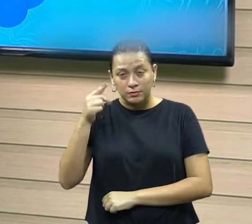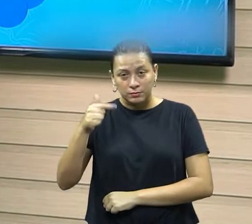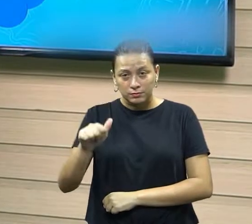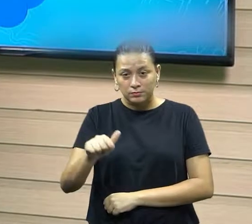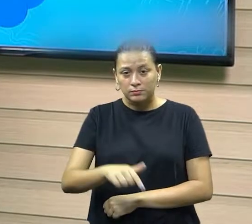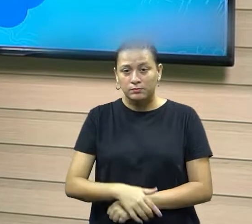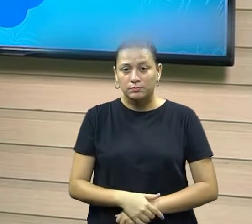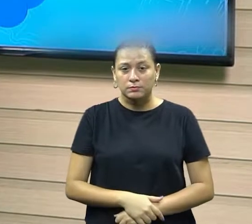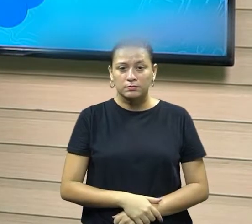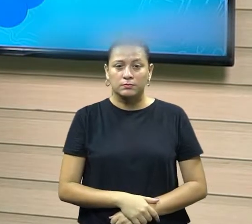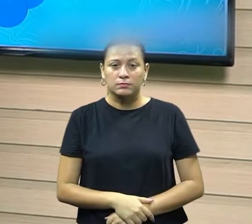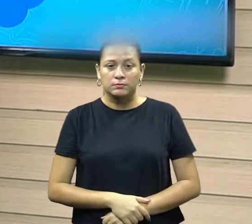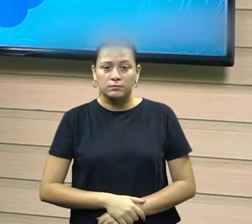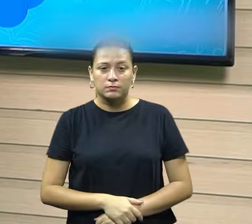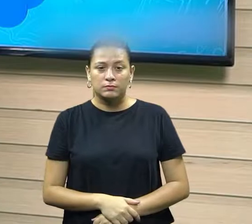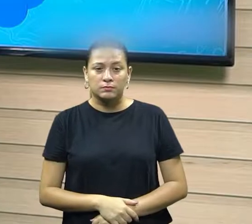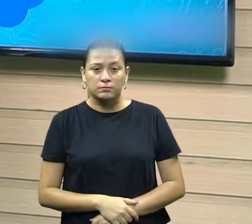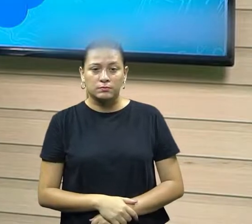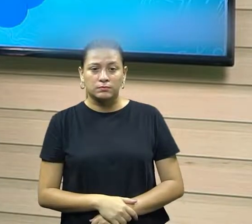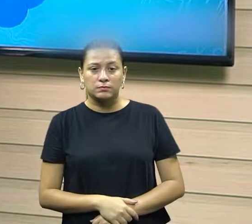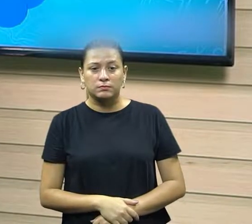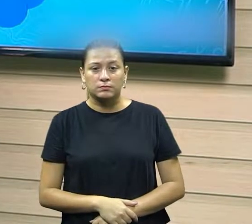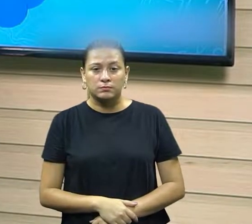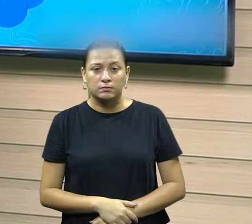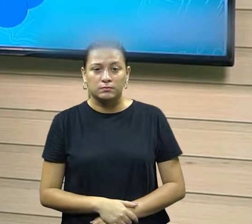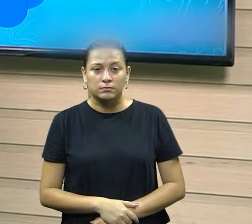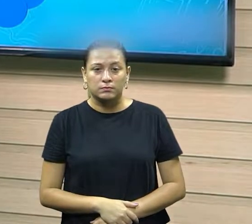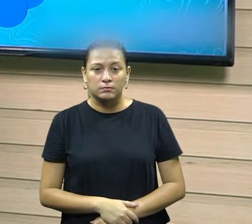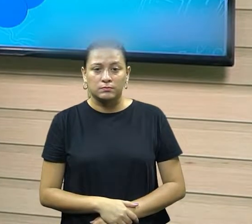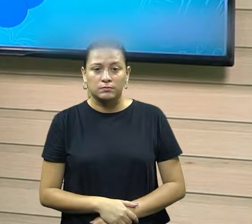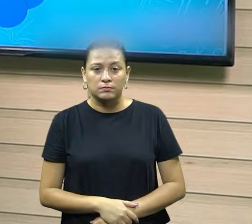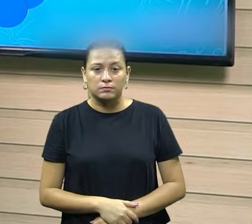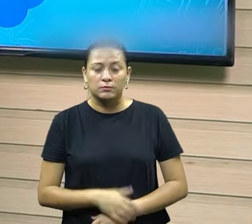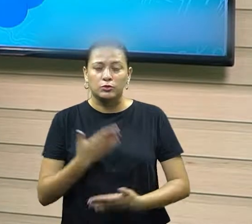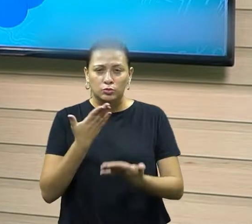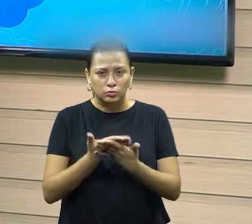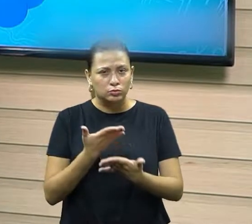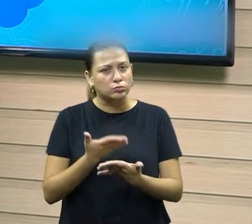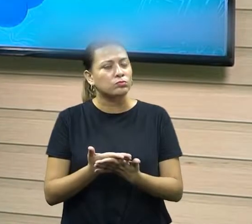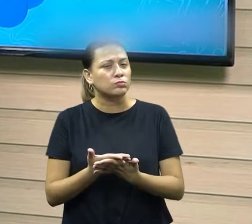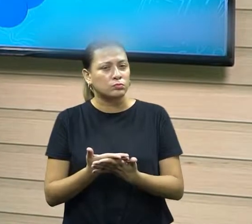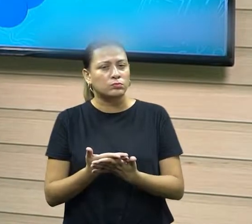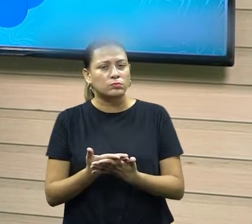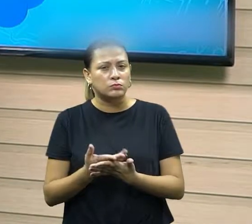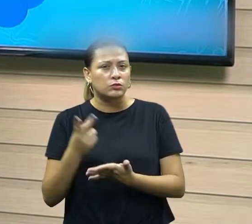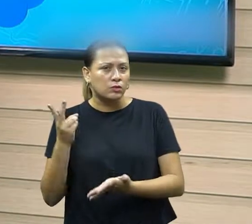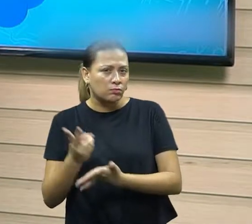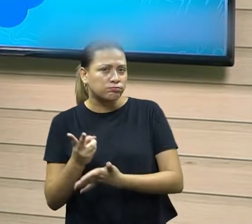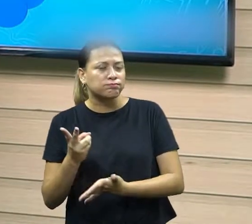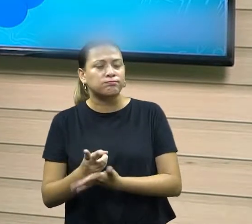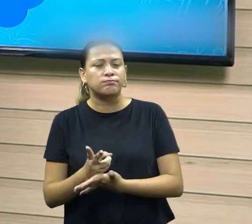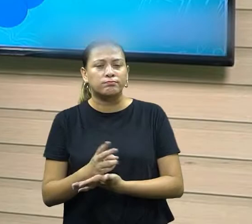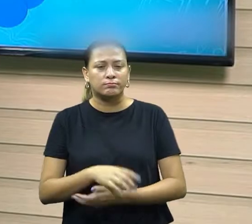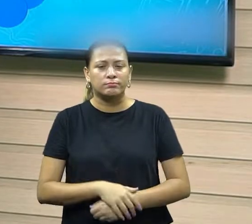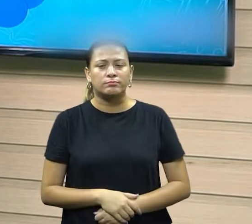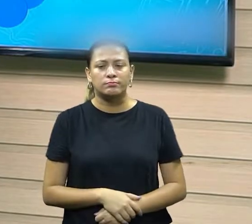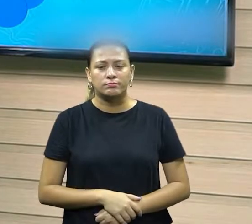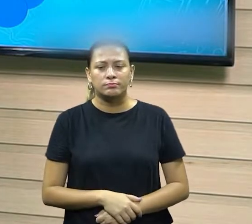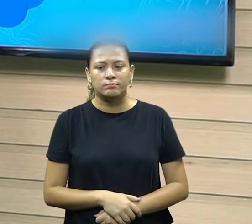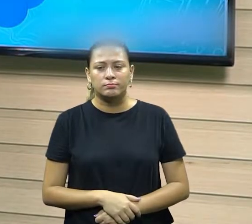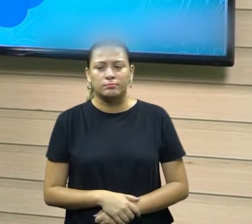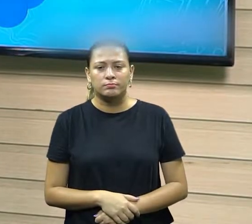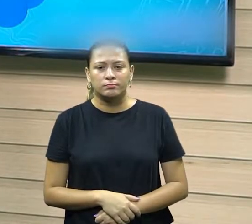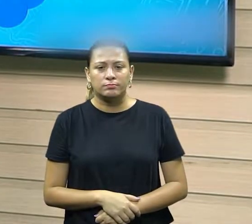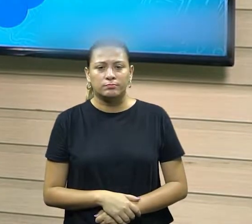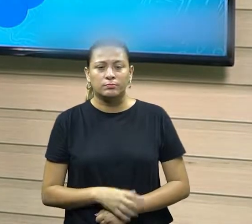relembrar, e mais uma vez eu chamo a atenção para essa questão de trazer, de estudar mais, né, porque aqui é só o começo, a gente precisa mais